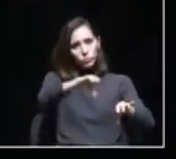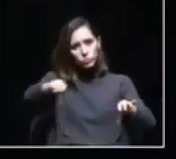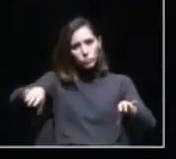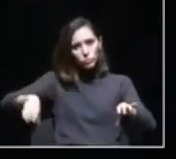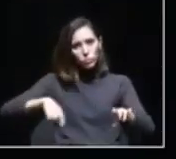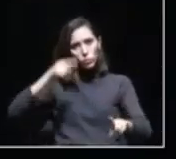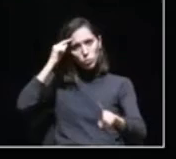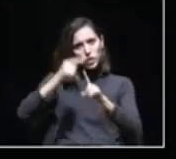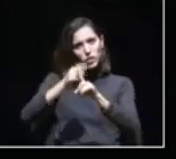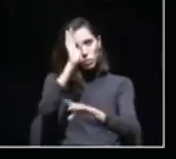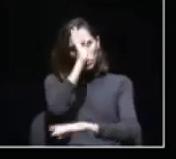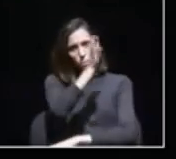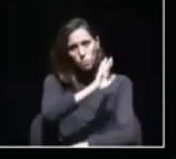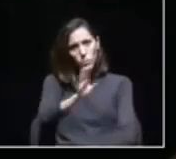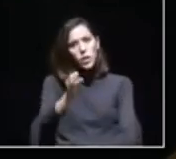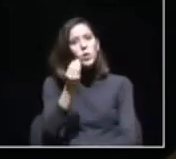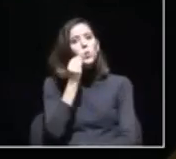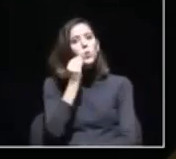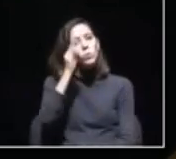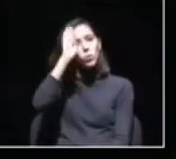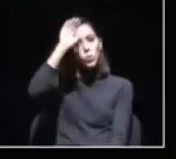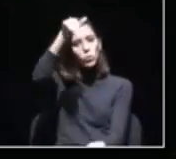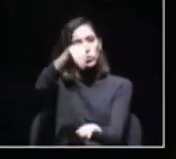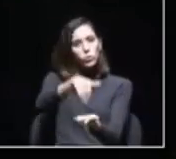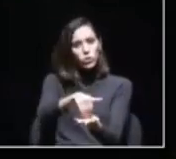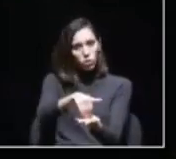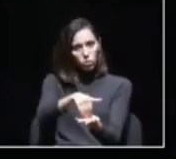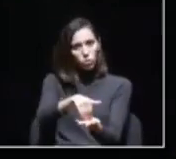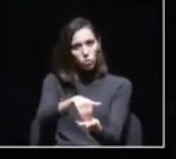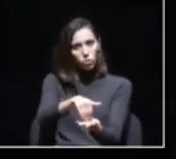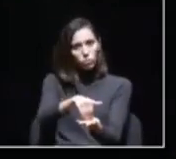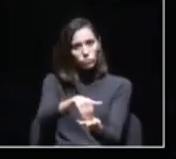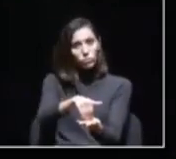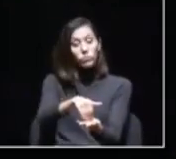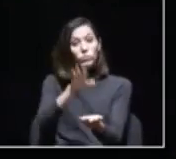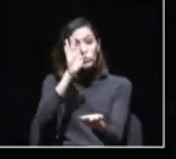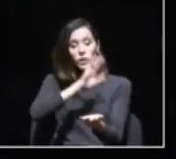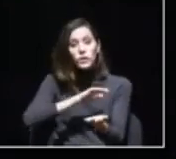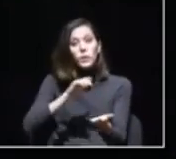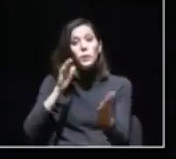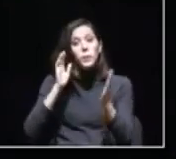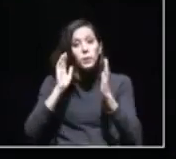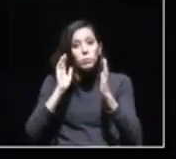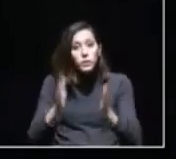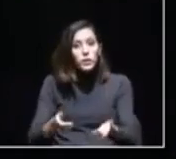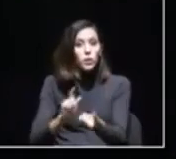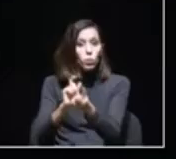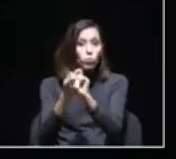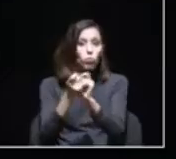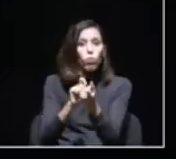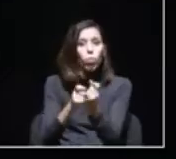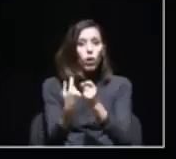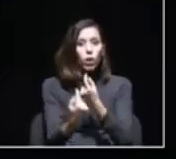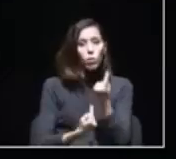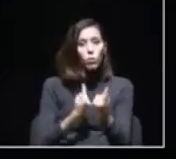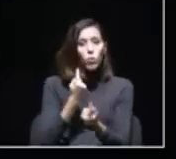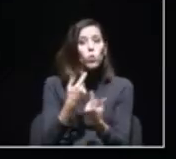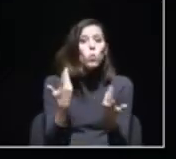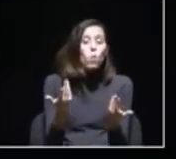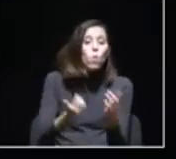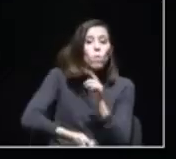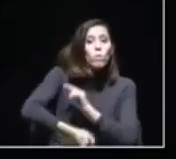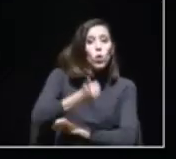para saber quais os resultados obtidos e se há necessidade de fazer algumas alterações ou